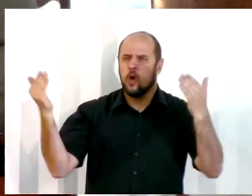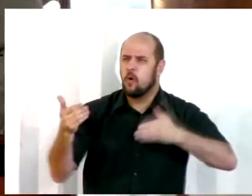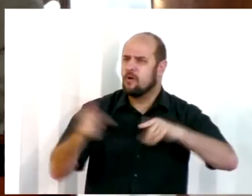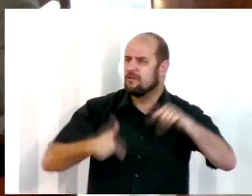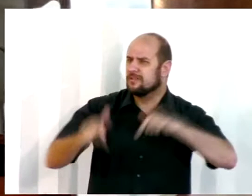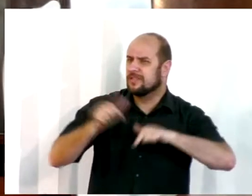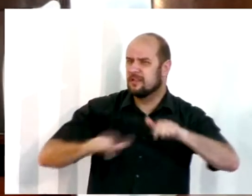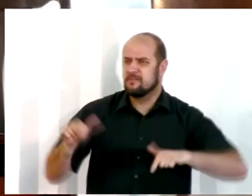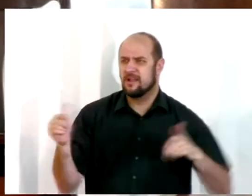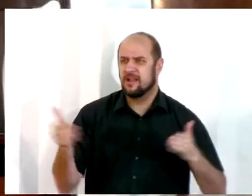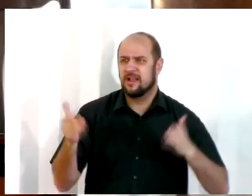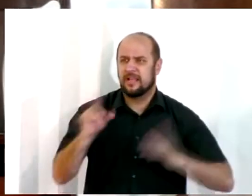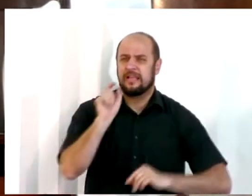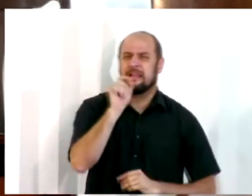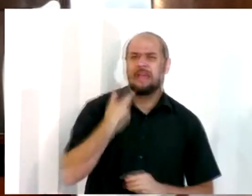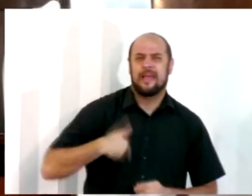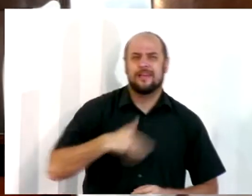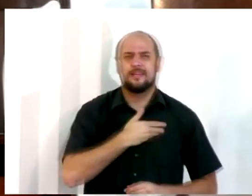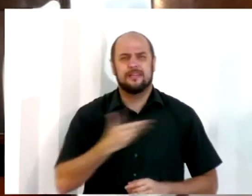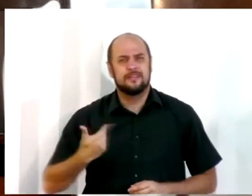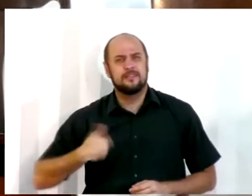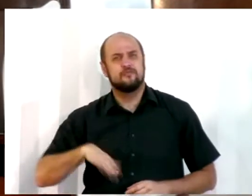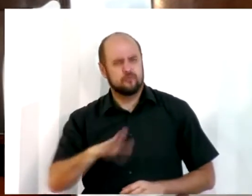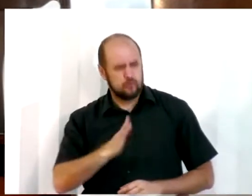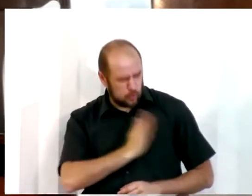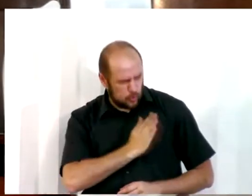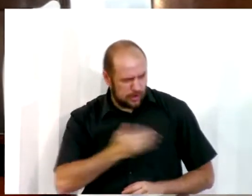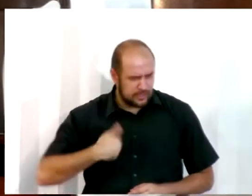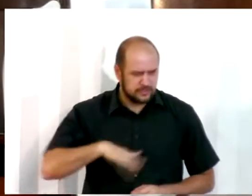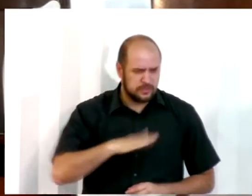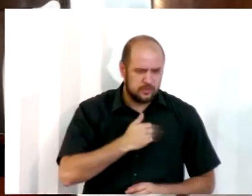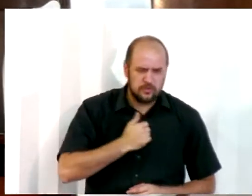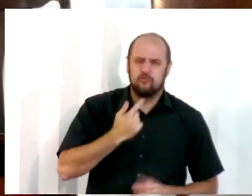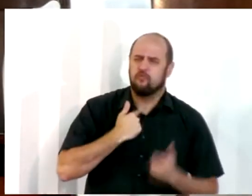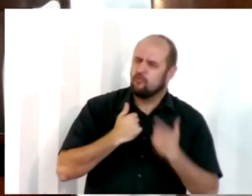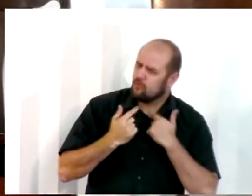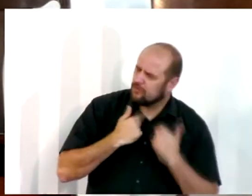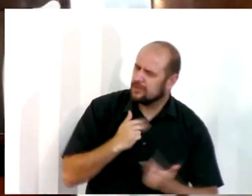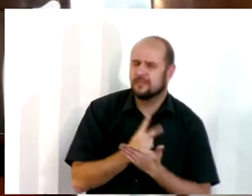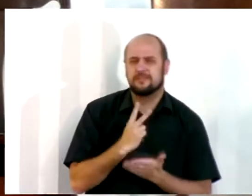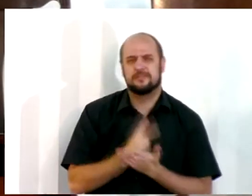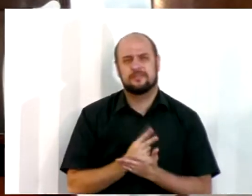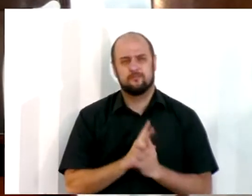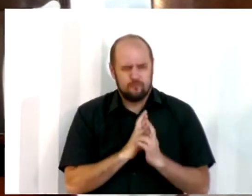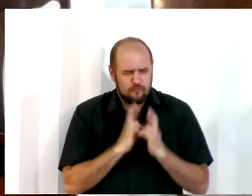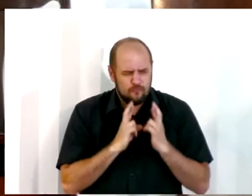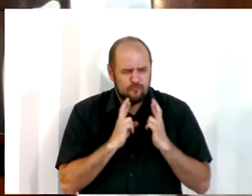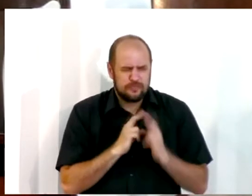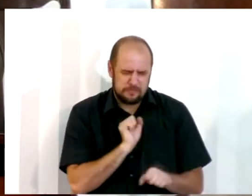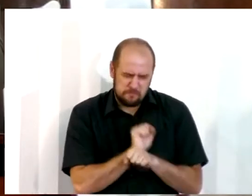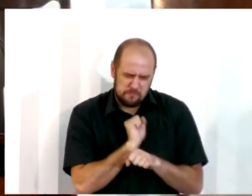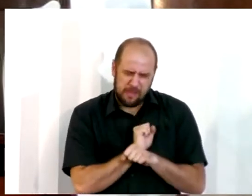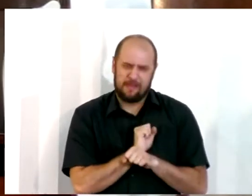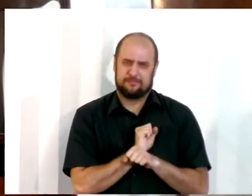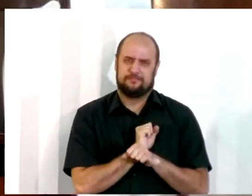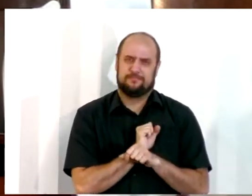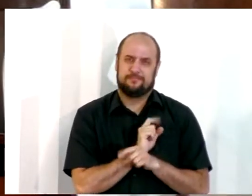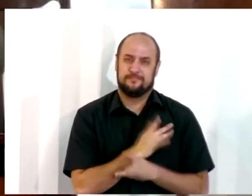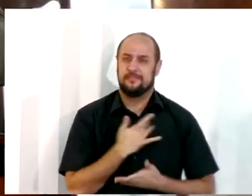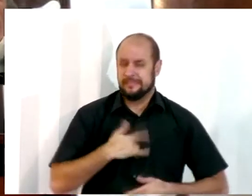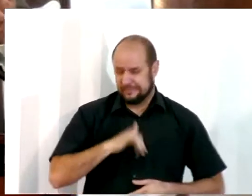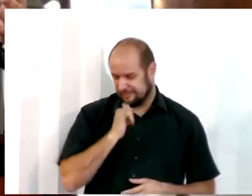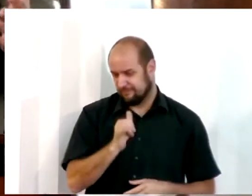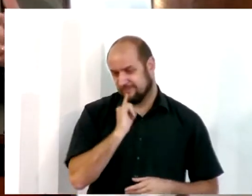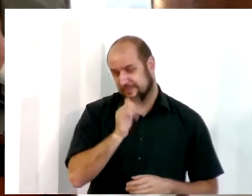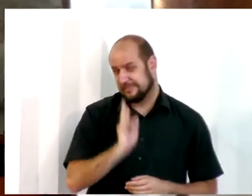irmãos nesta noite é que nós tenhamos também no nosso coração esse desejo, esse anelo. Temos falado aqui, repetidas vezes, é bem